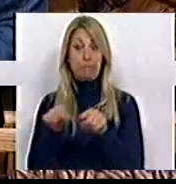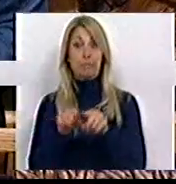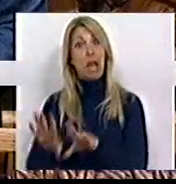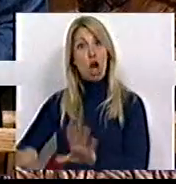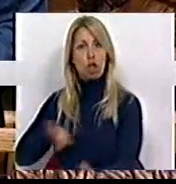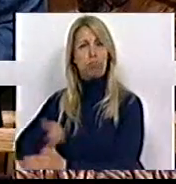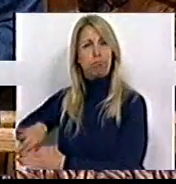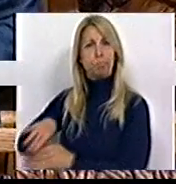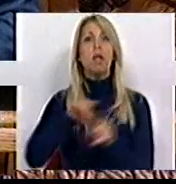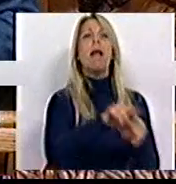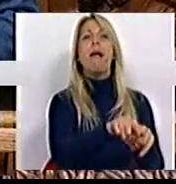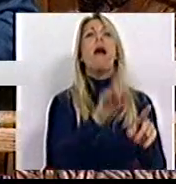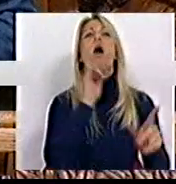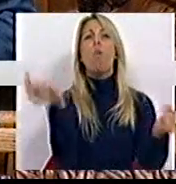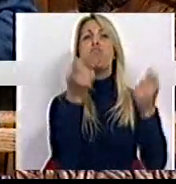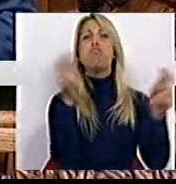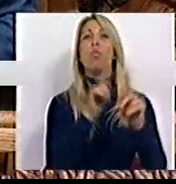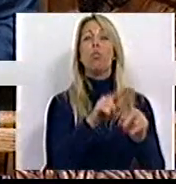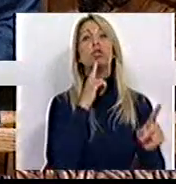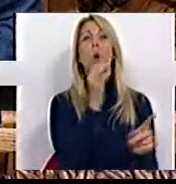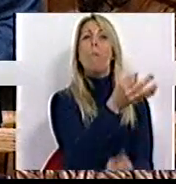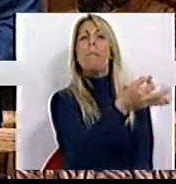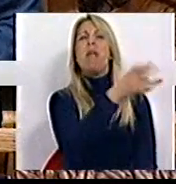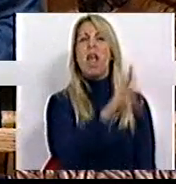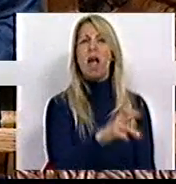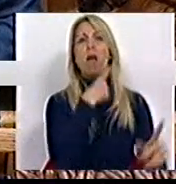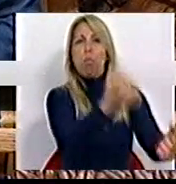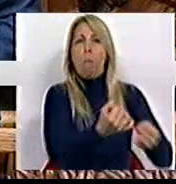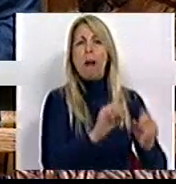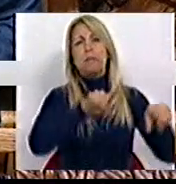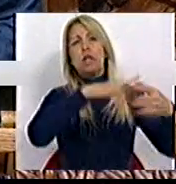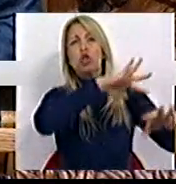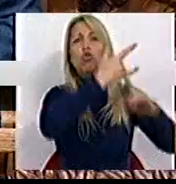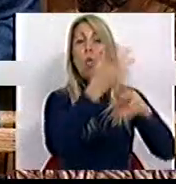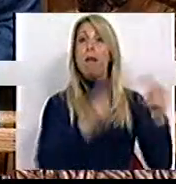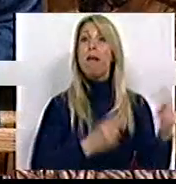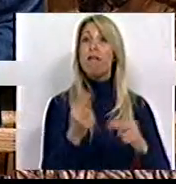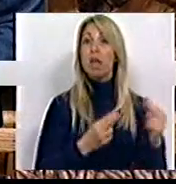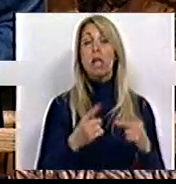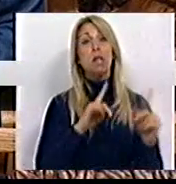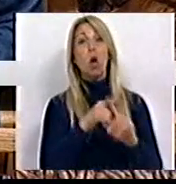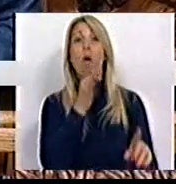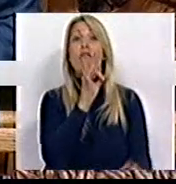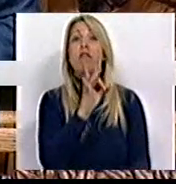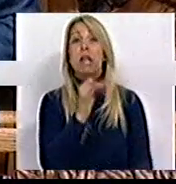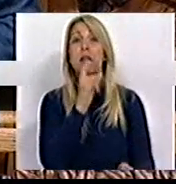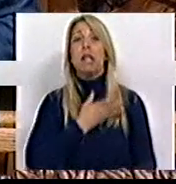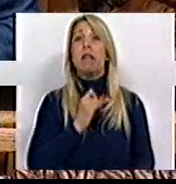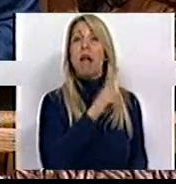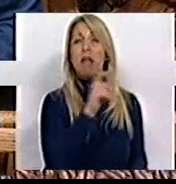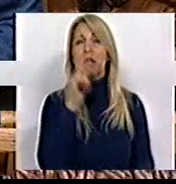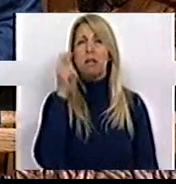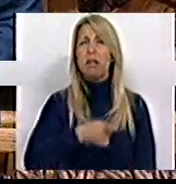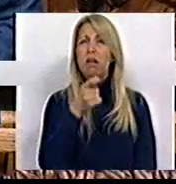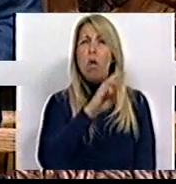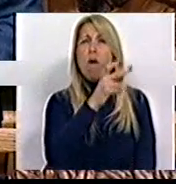tais seguros, PPRs, poupanças e outras aplicações financeiras de instituições como a Fidelidade Seguros, a Caixa Gesta ou a Mapo